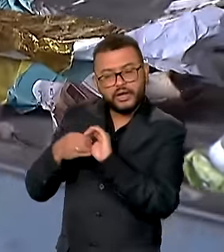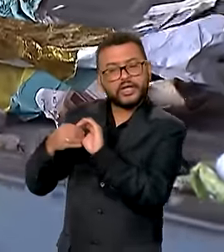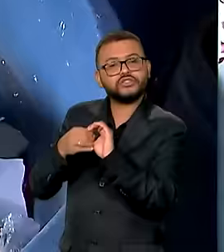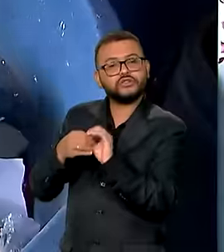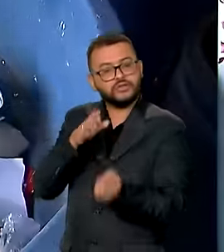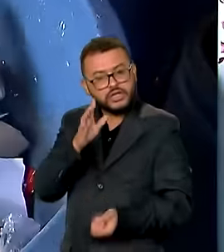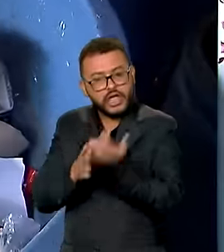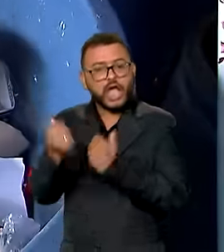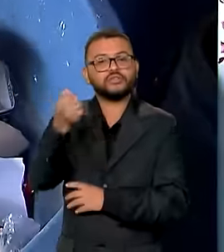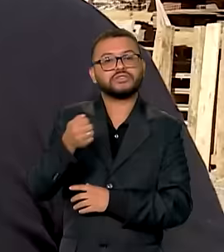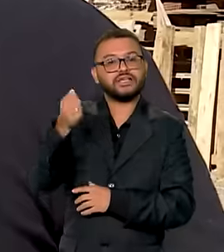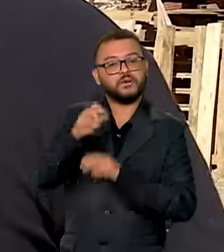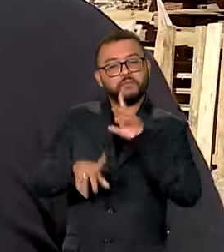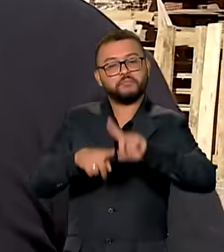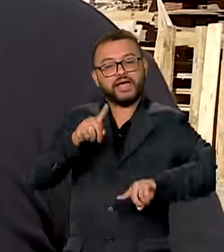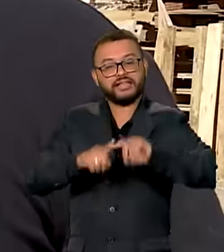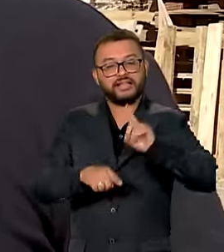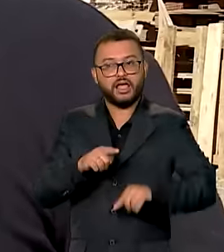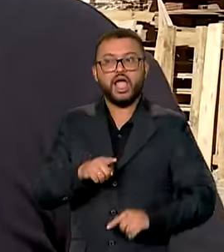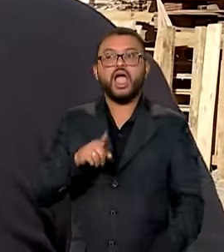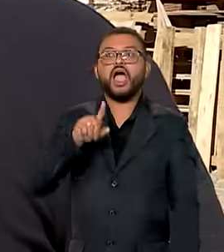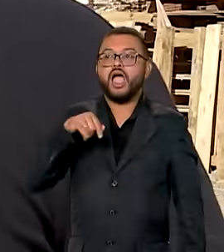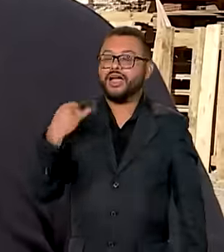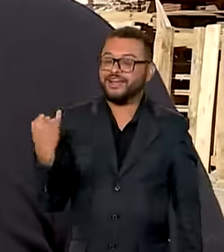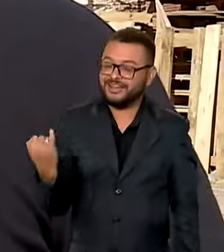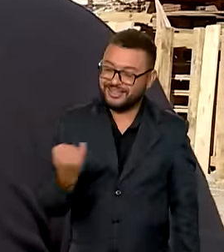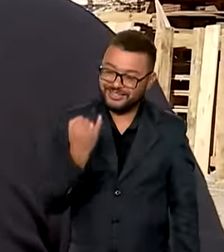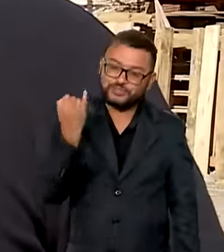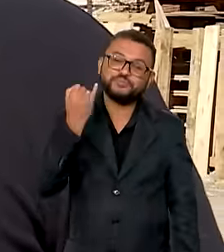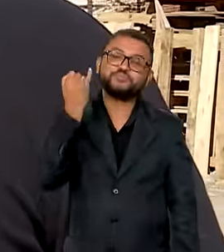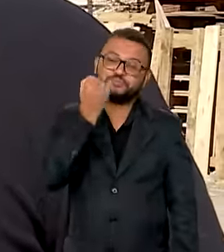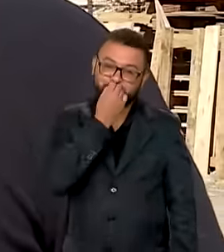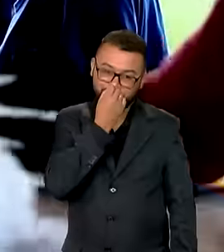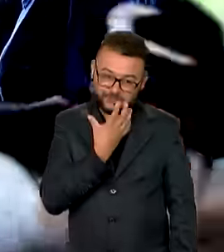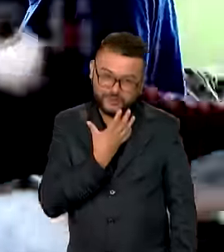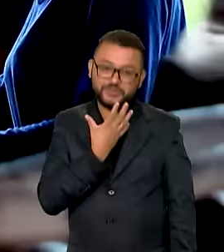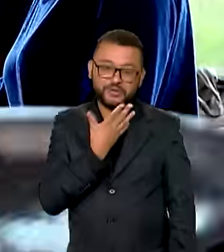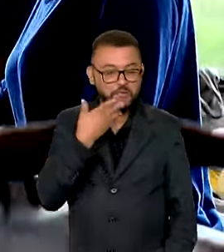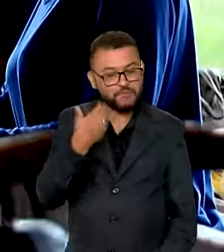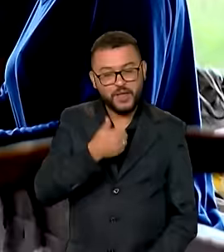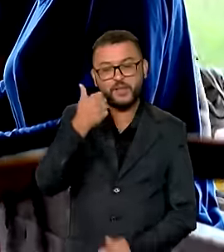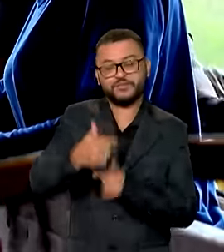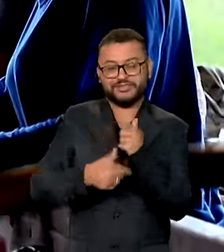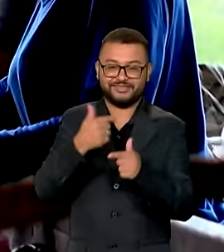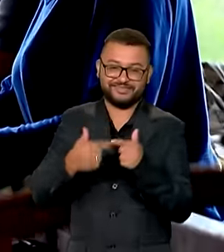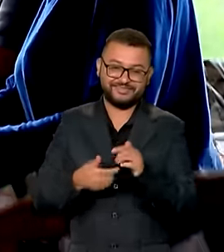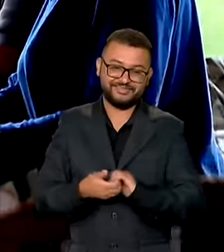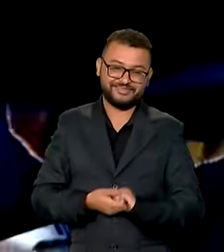reciclagem de materiais. Vai ser de grande valia para a gente, para estar melhorando o nosso trabalho.